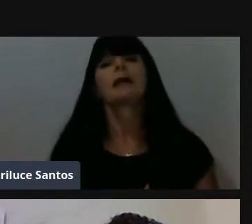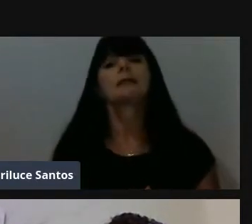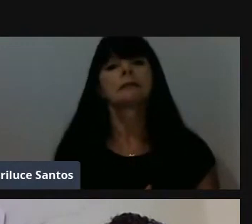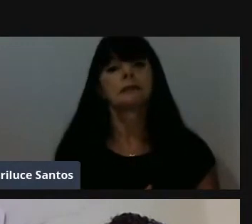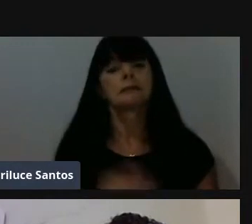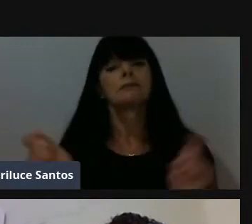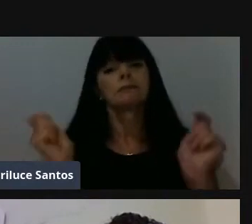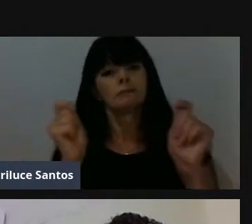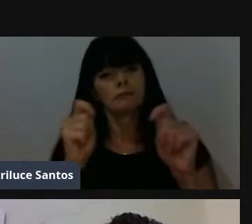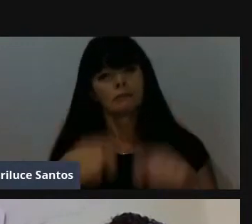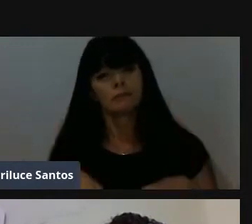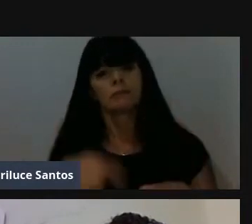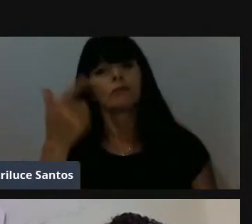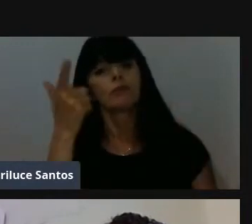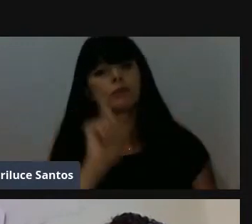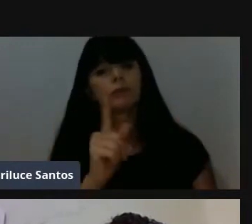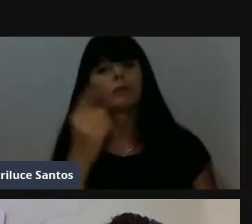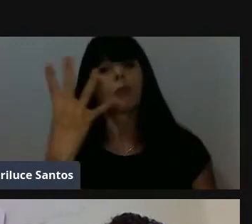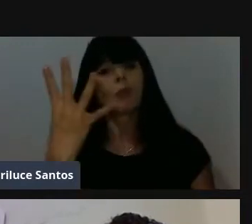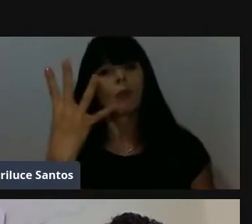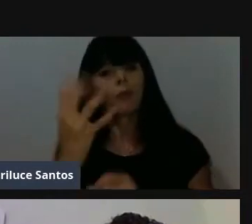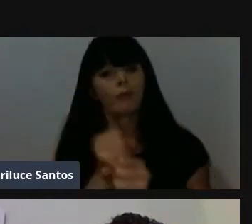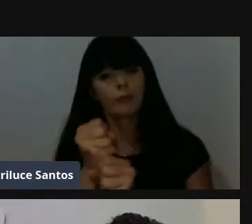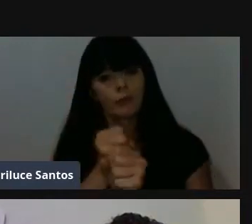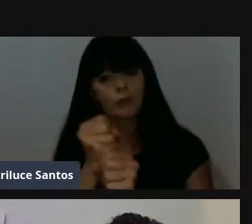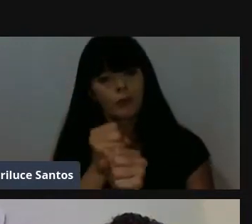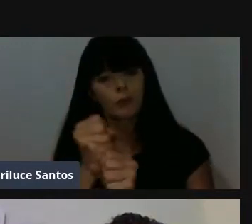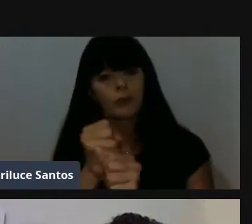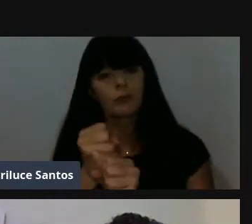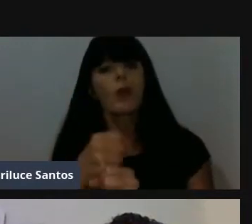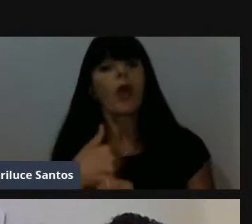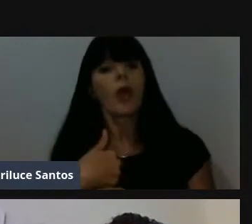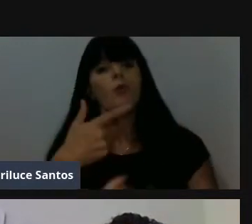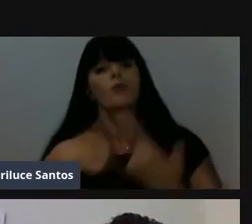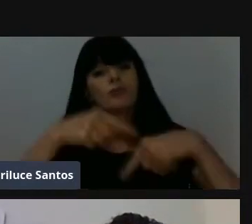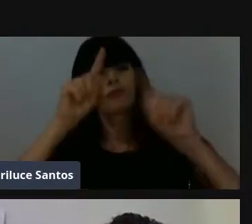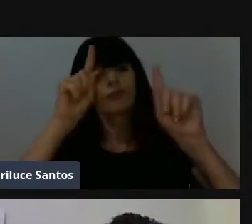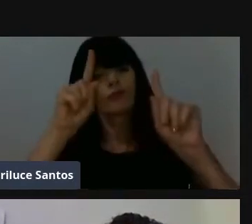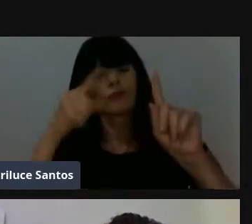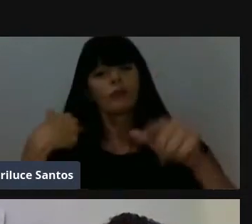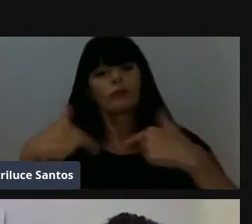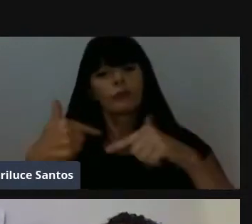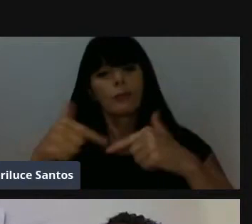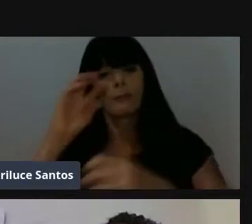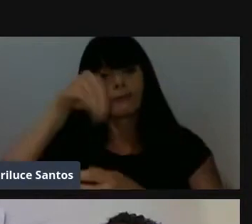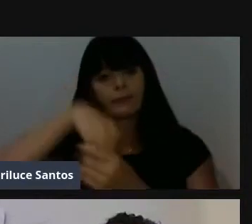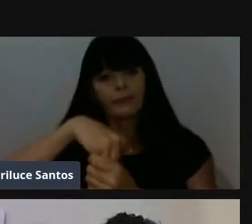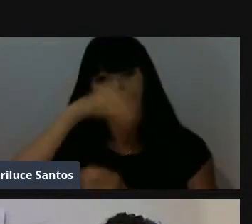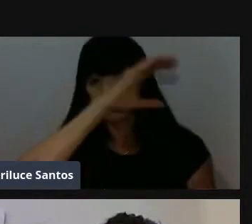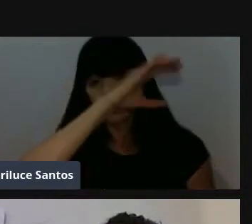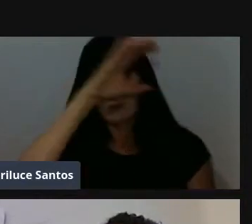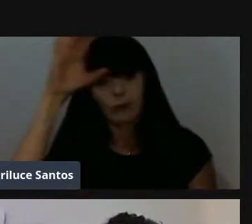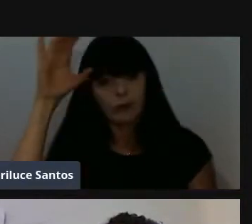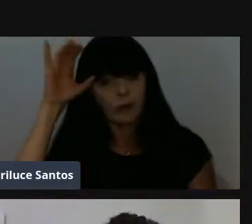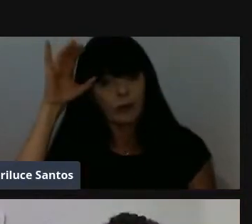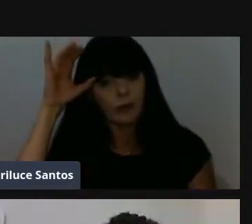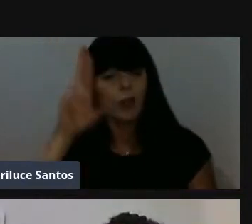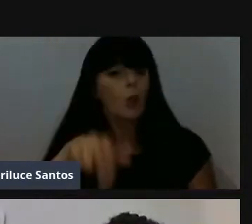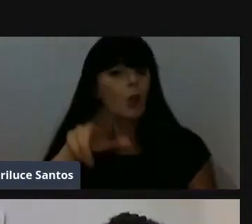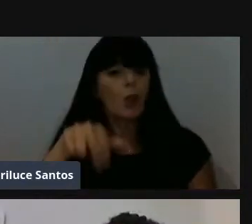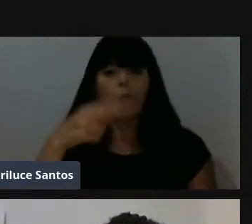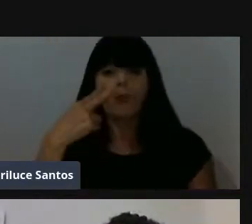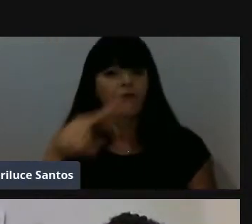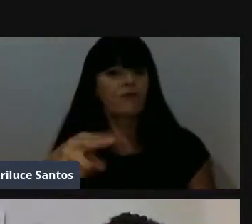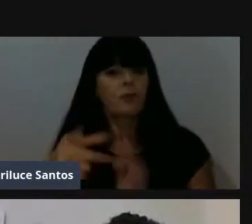Porque, durante esses quatro anos de mandato, eu desenvolvi um trabalho na Câmara, como nunca visto antes, né? O